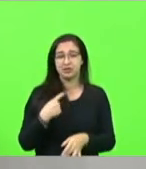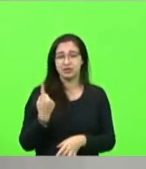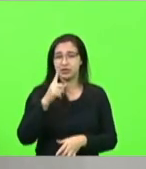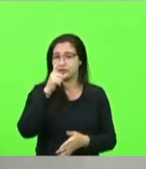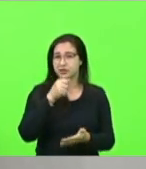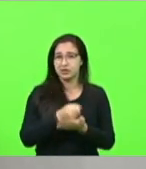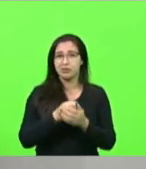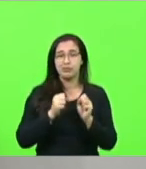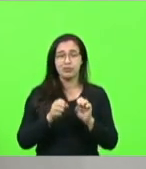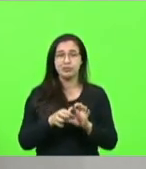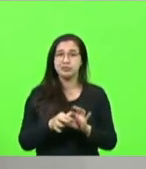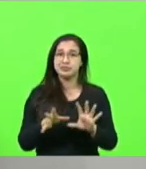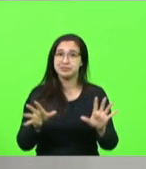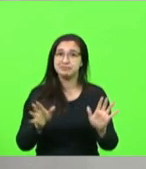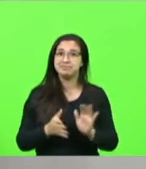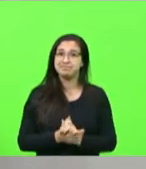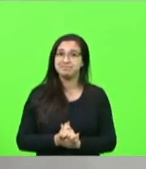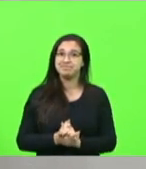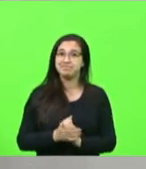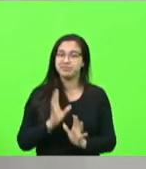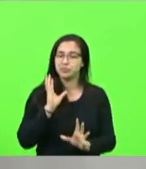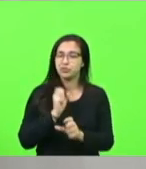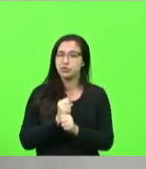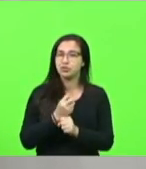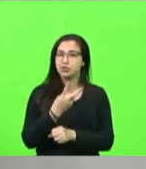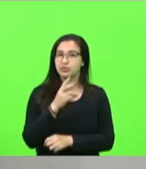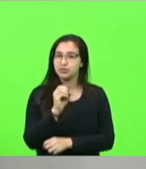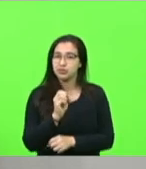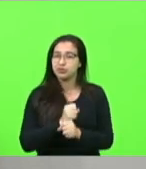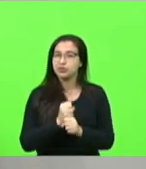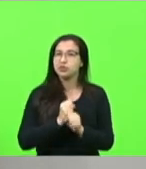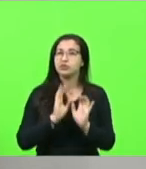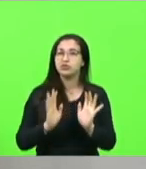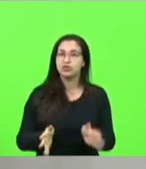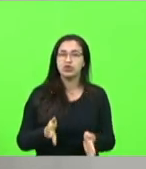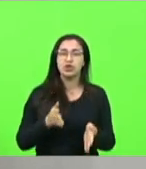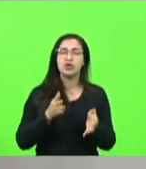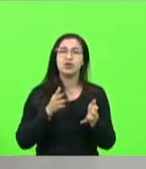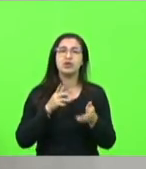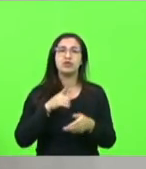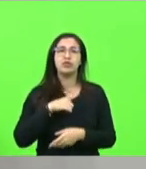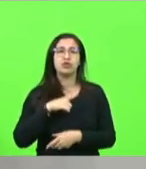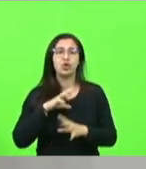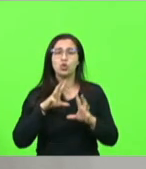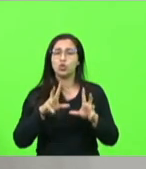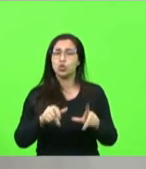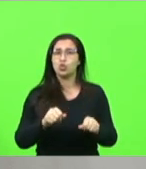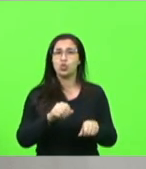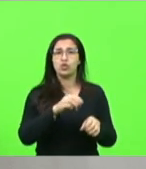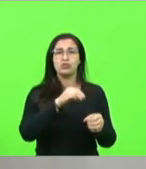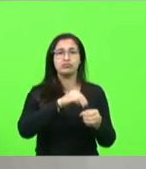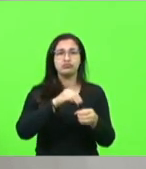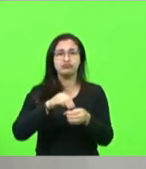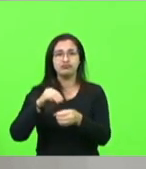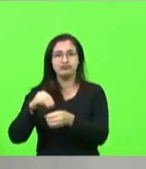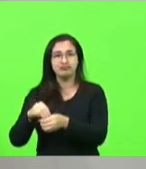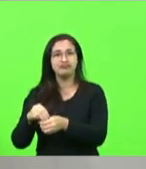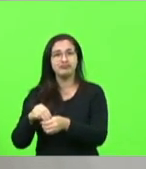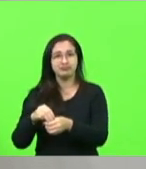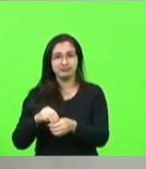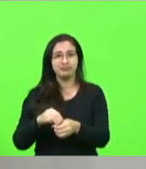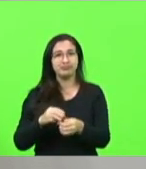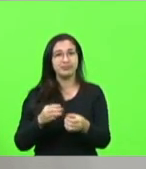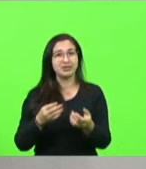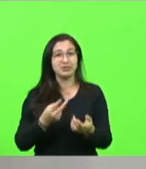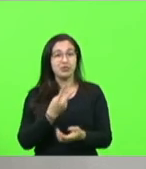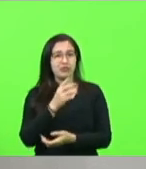nesses 20 anos já conseguimos também estar presente em praticamente todas as cidades, de forma direta em 20